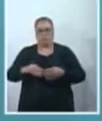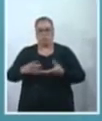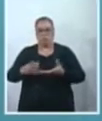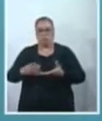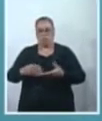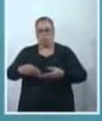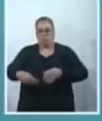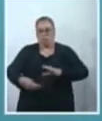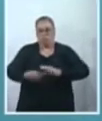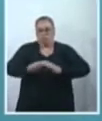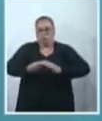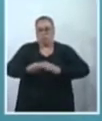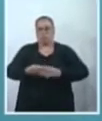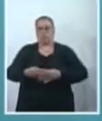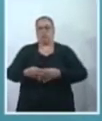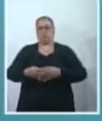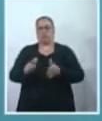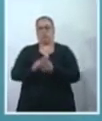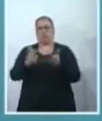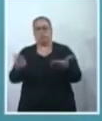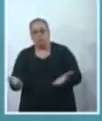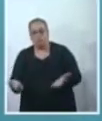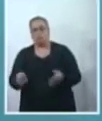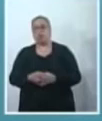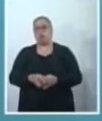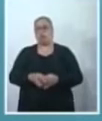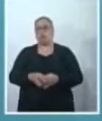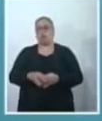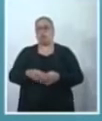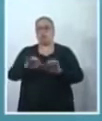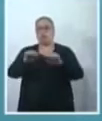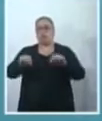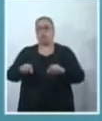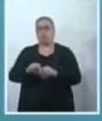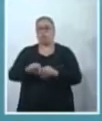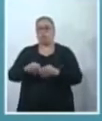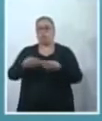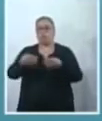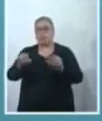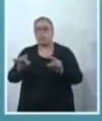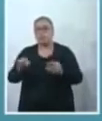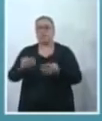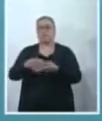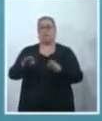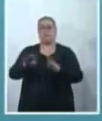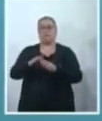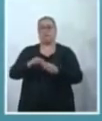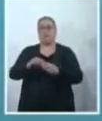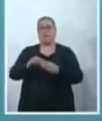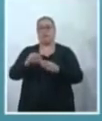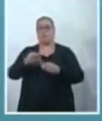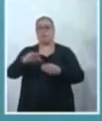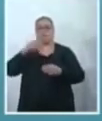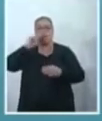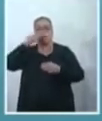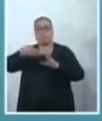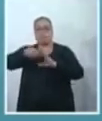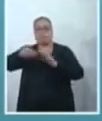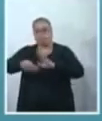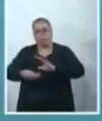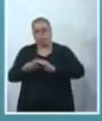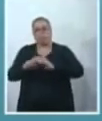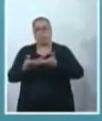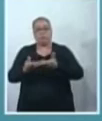pão, trapos velhos, para fazer ali o que não é o adequado. Para a higiene. Para a higiene íntima. Nós estamos falando